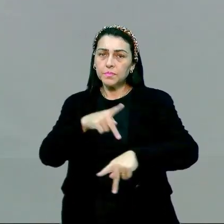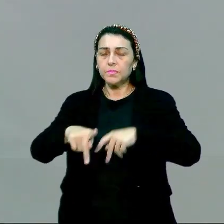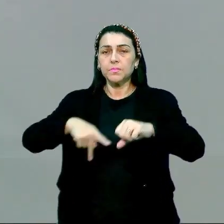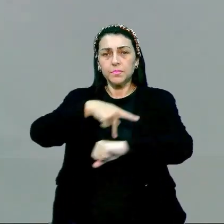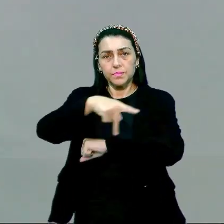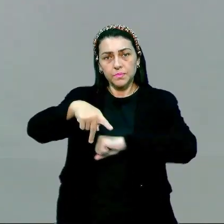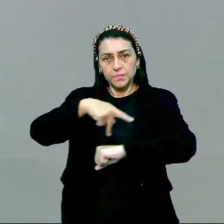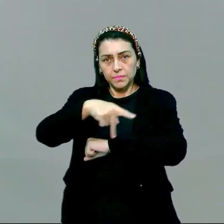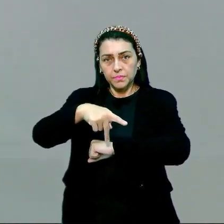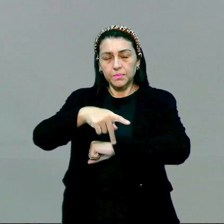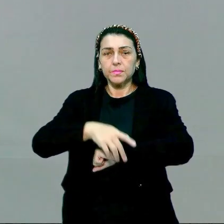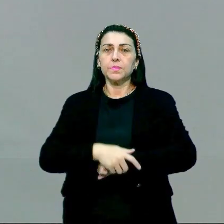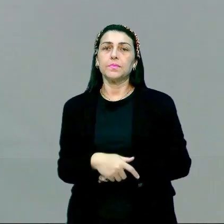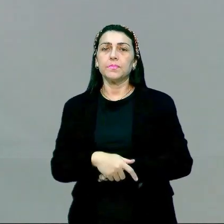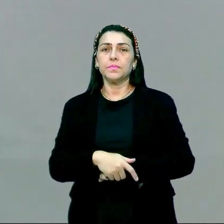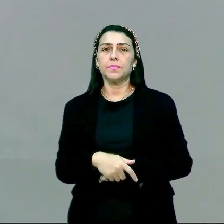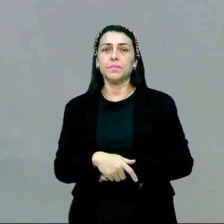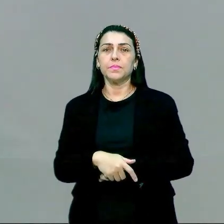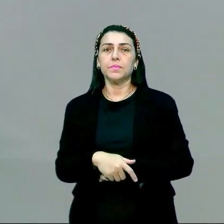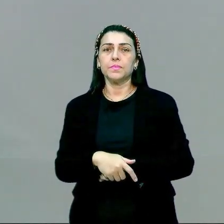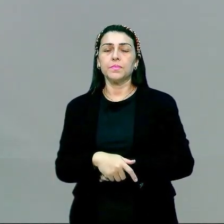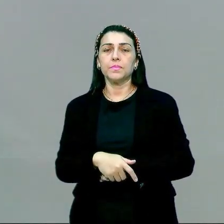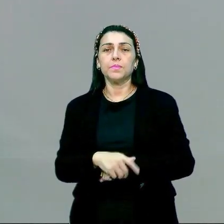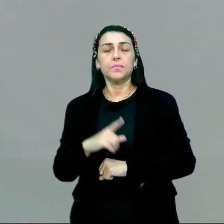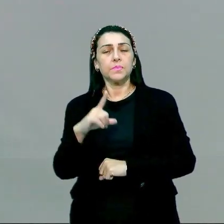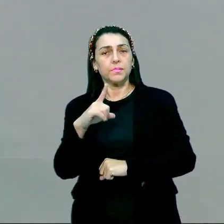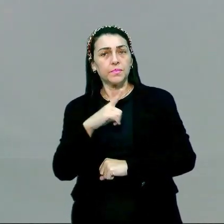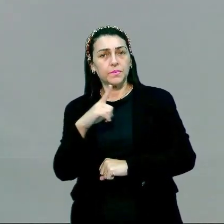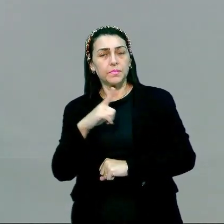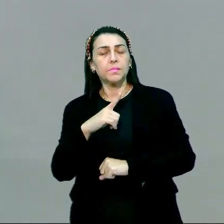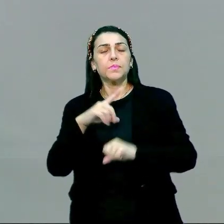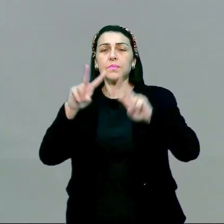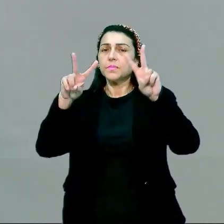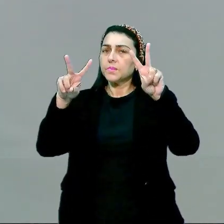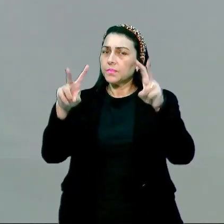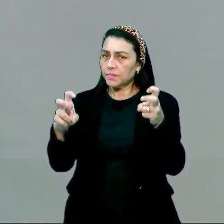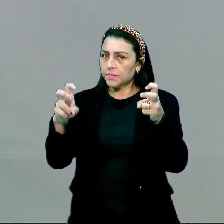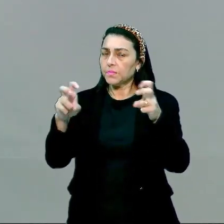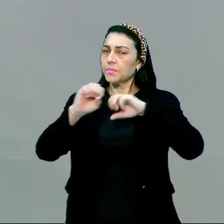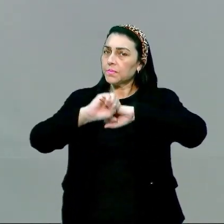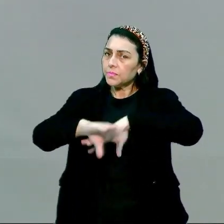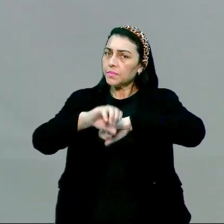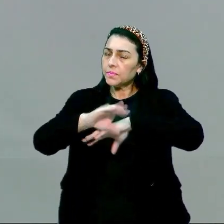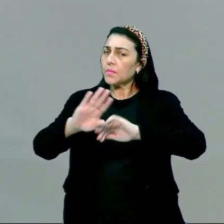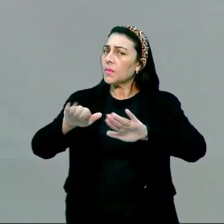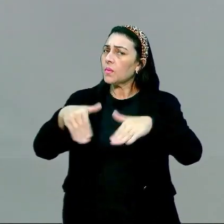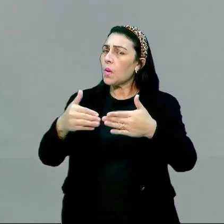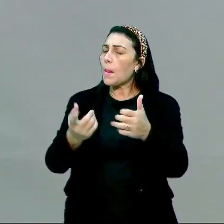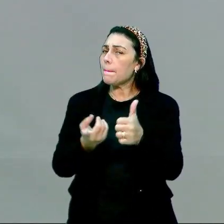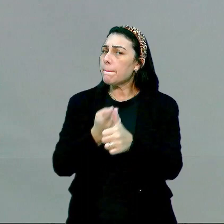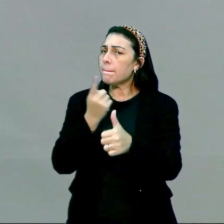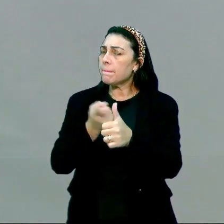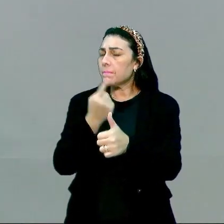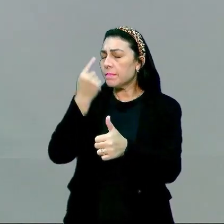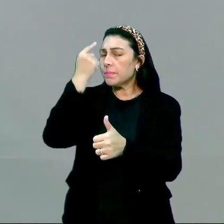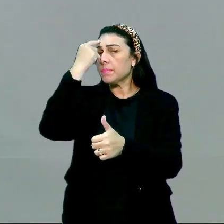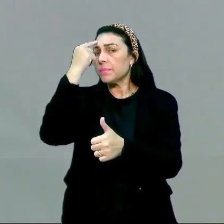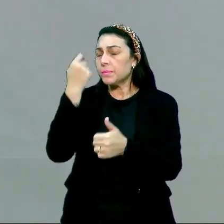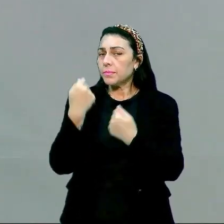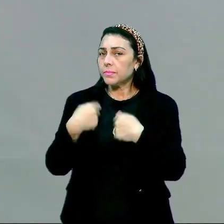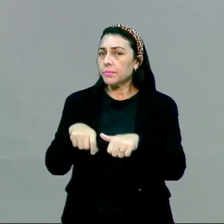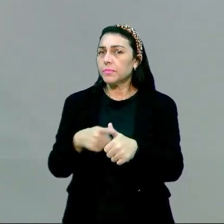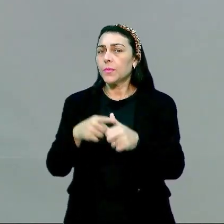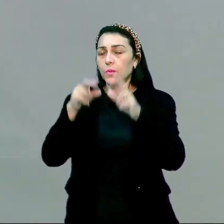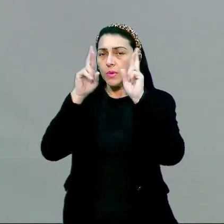país, tá? Então, quando a gente trabalha com essa temática, né, qual é a primeira perspectiva que a gente tem que ter ideia?